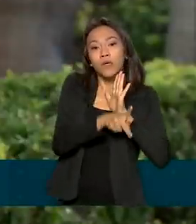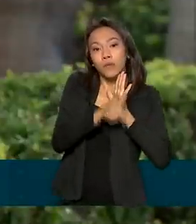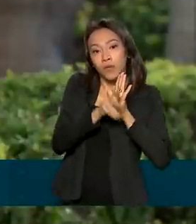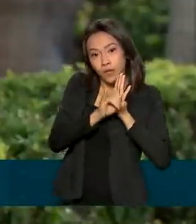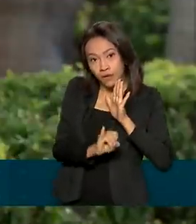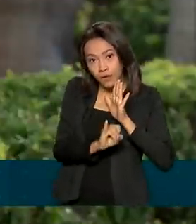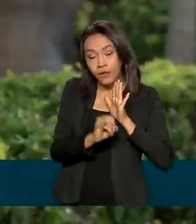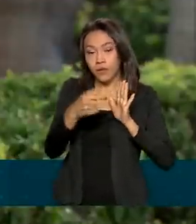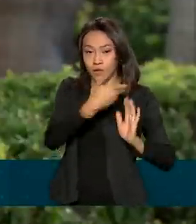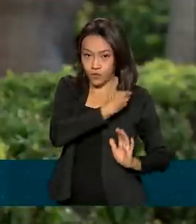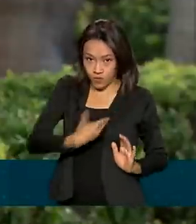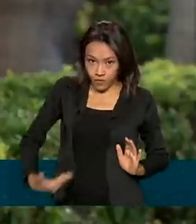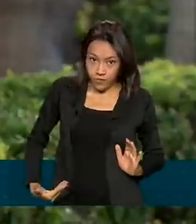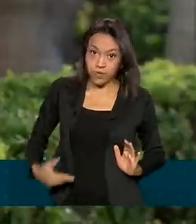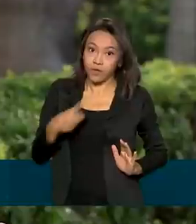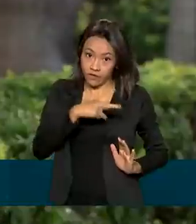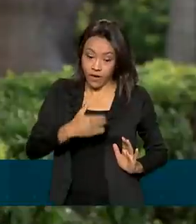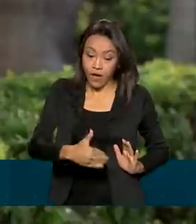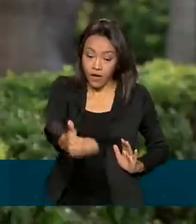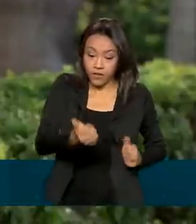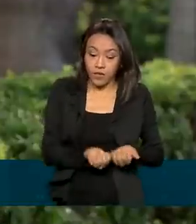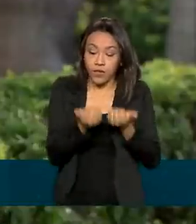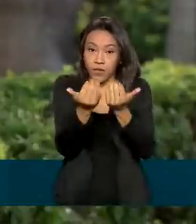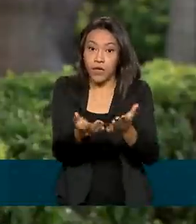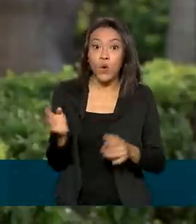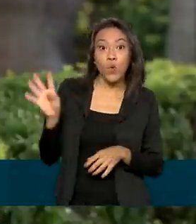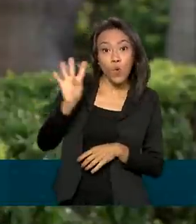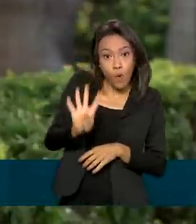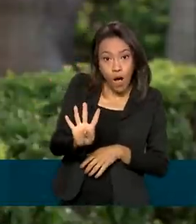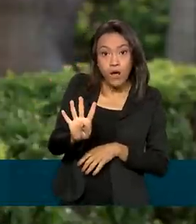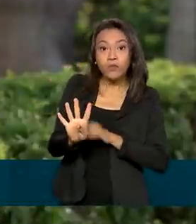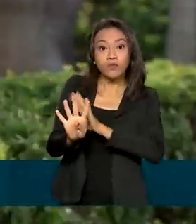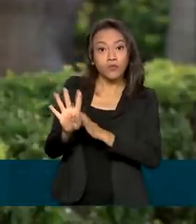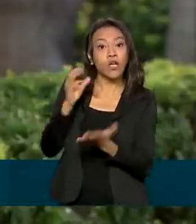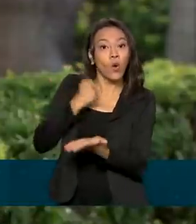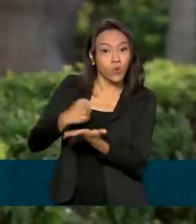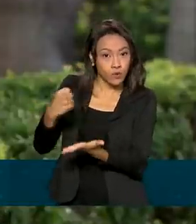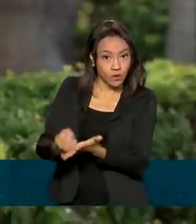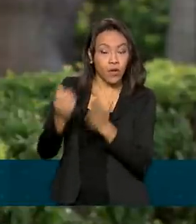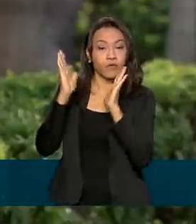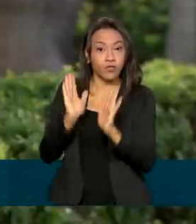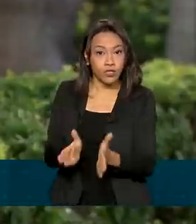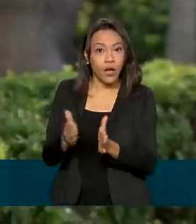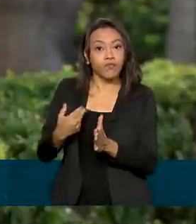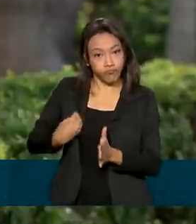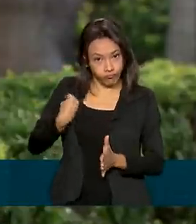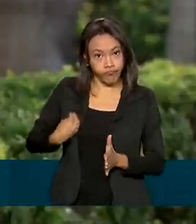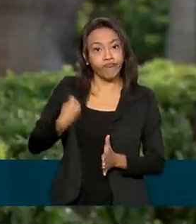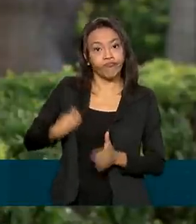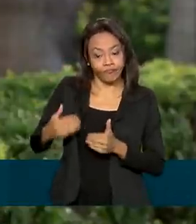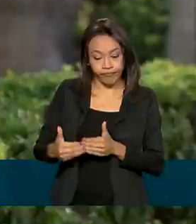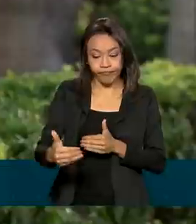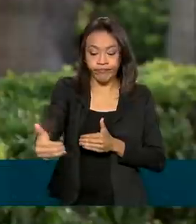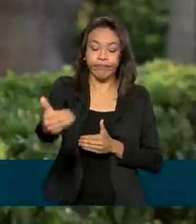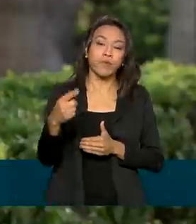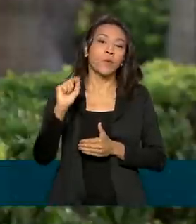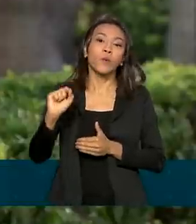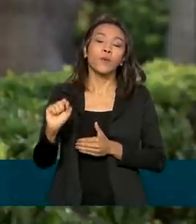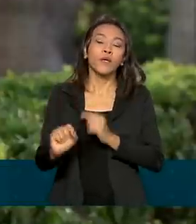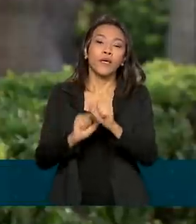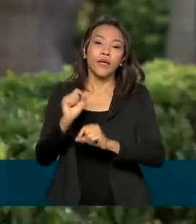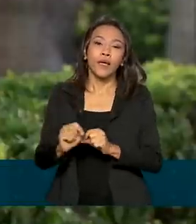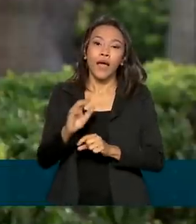para serem concessionados. Desses, quatro já possuem contratos de concessão vigentes. Entre eles, os parques